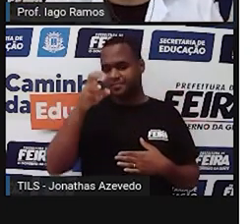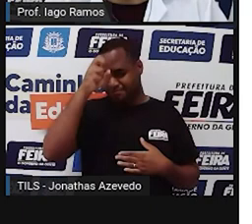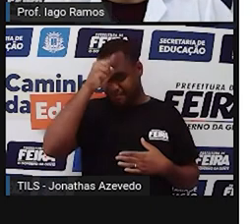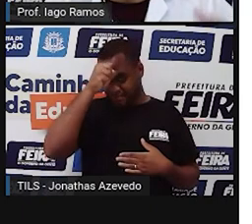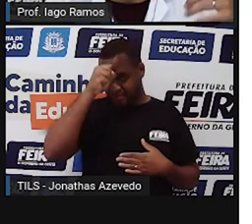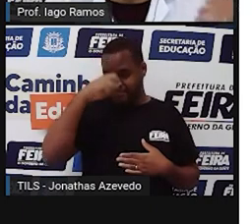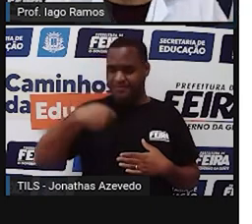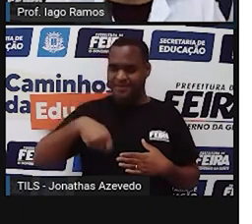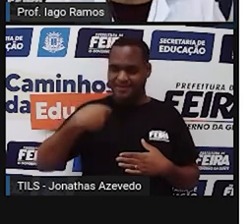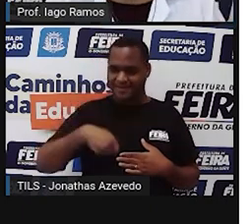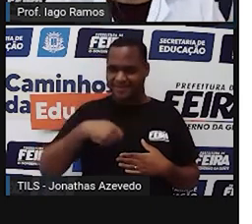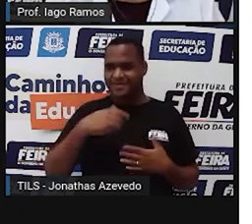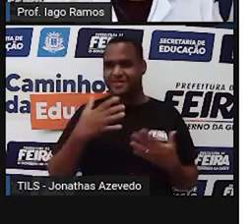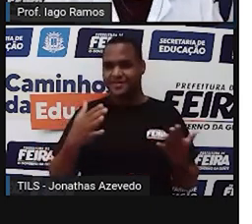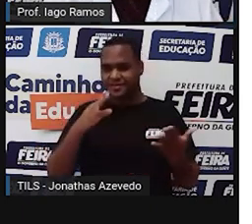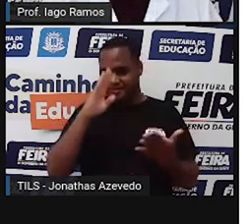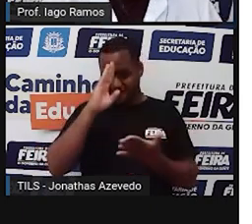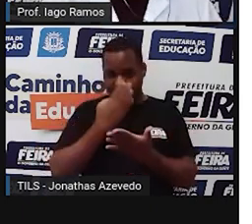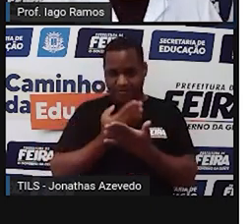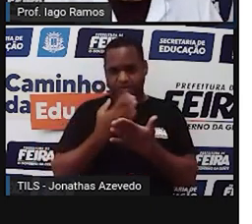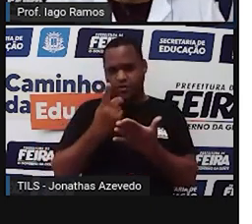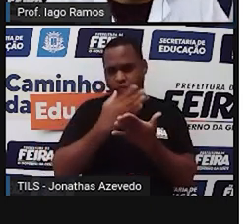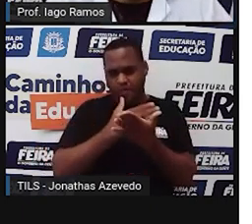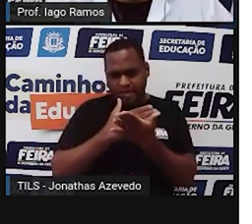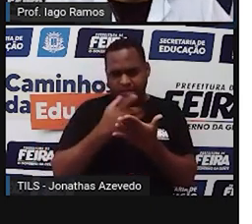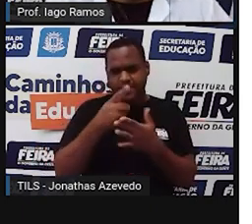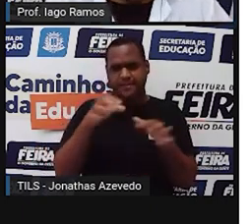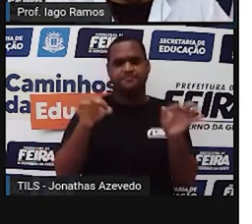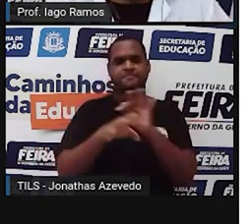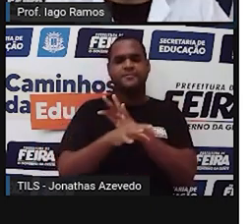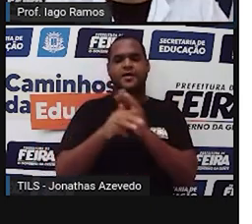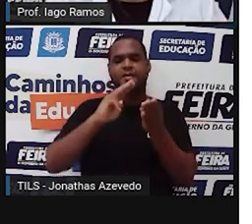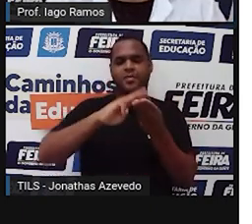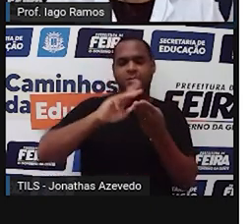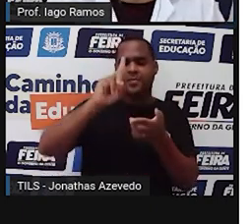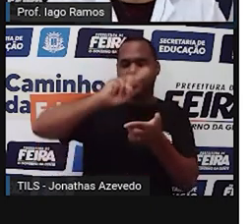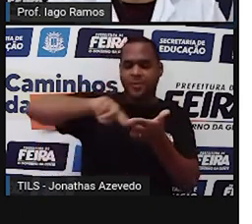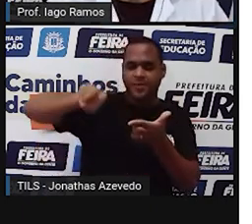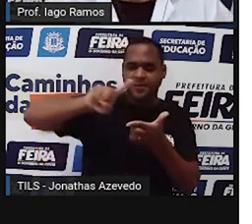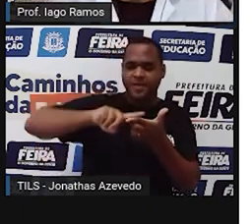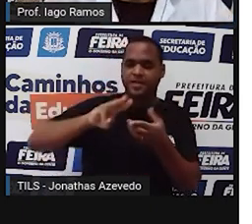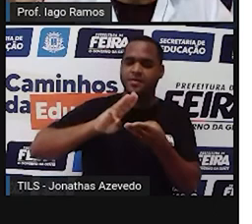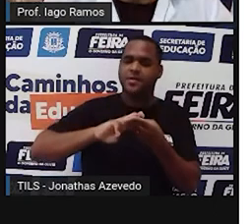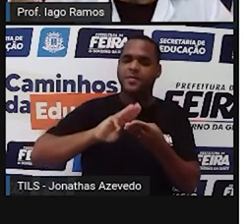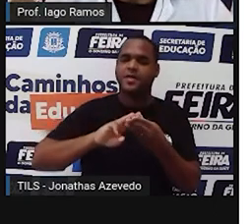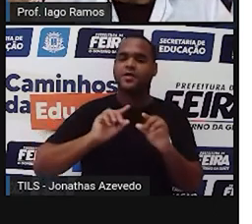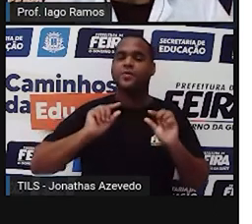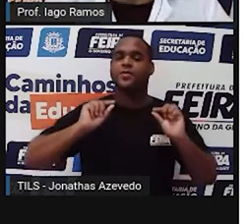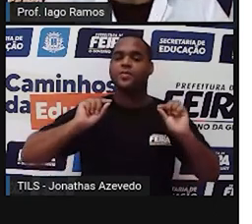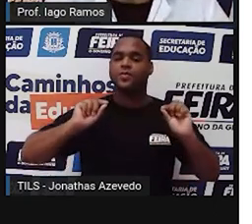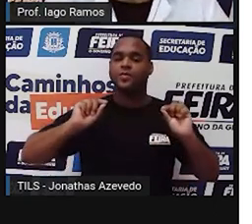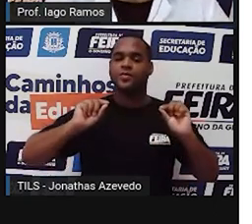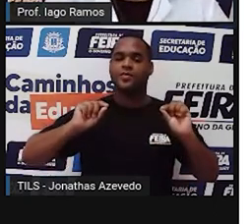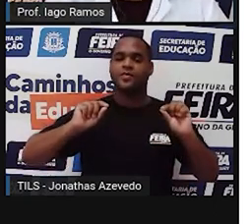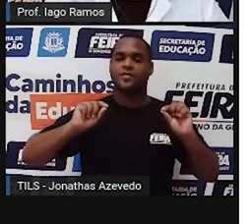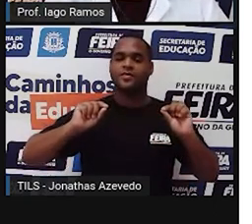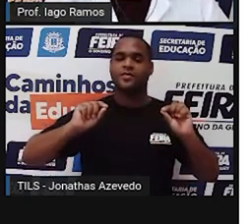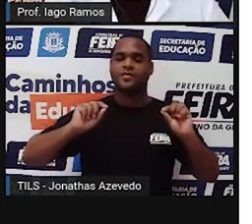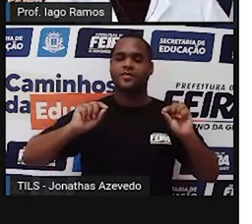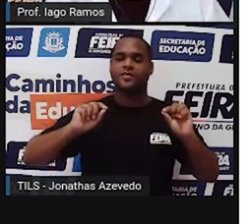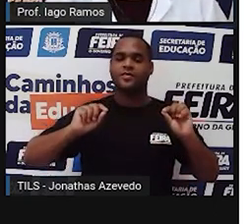nisso. Eu vou começar, você vai terminar. Matemática não é problema. Matemática é...